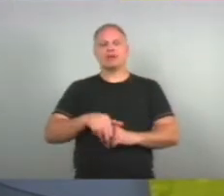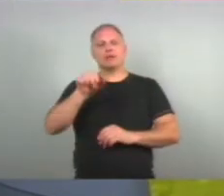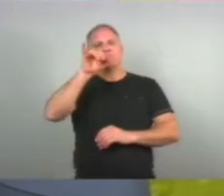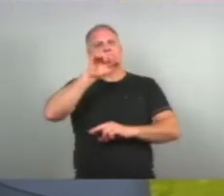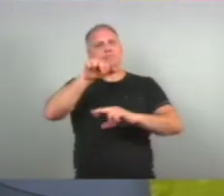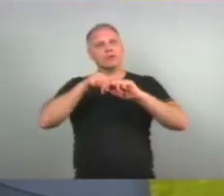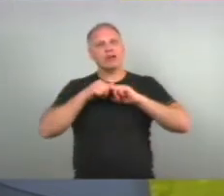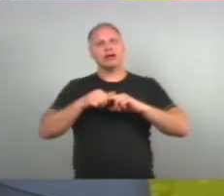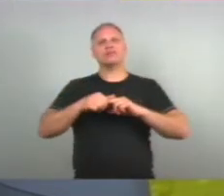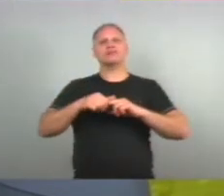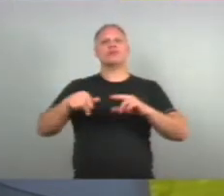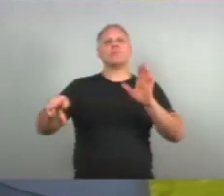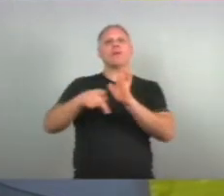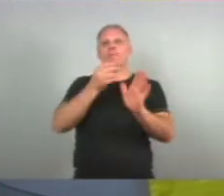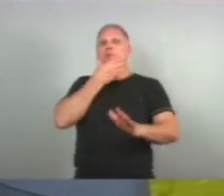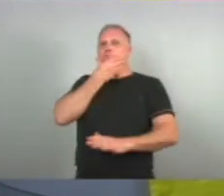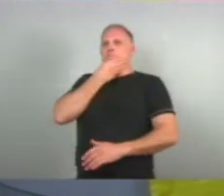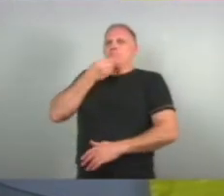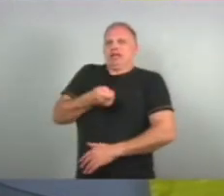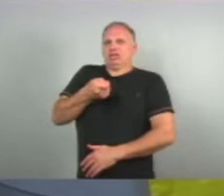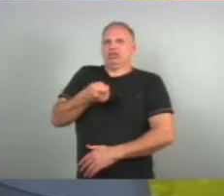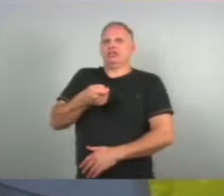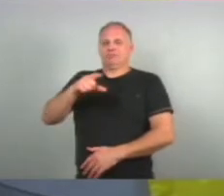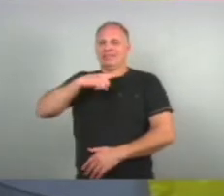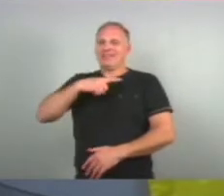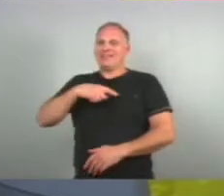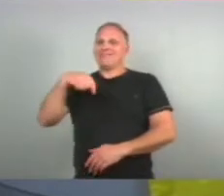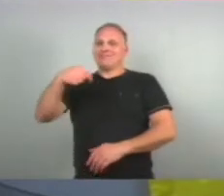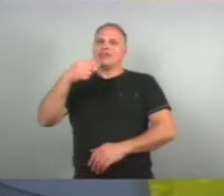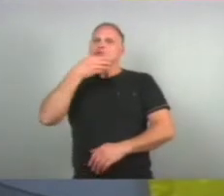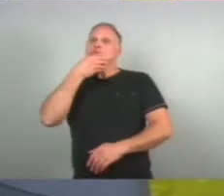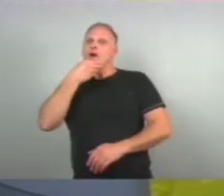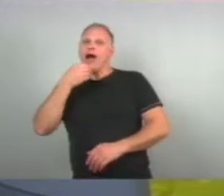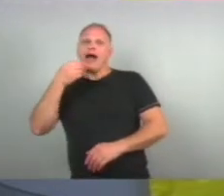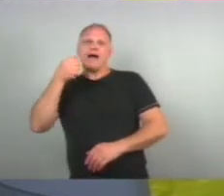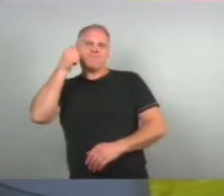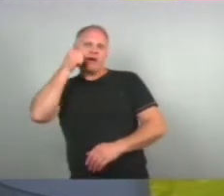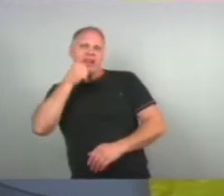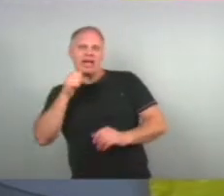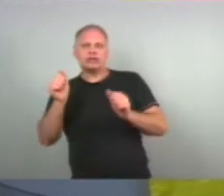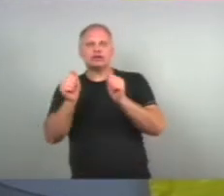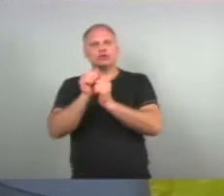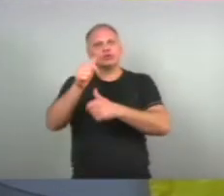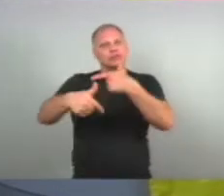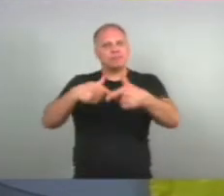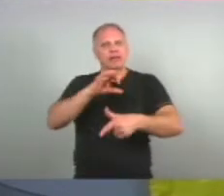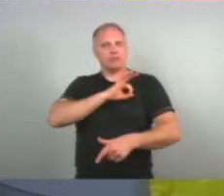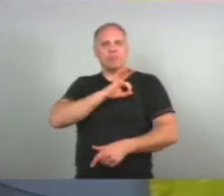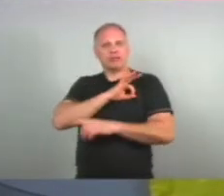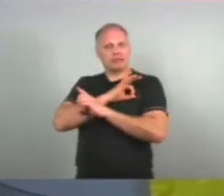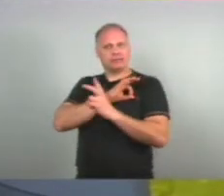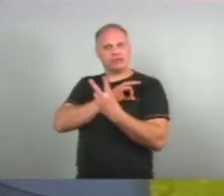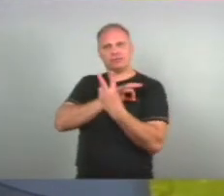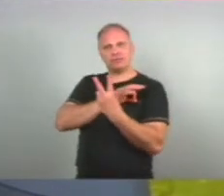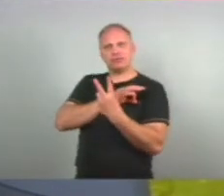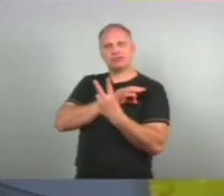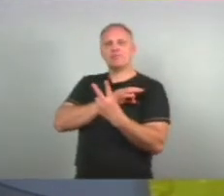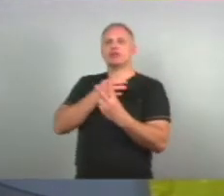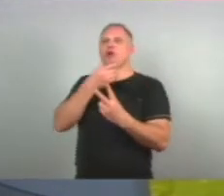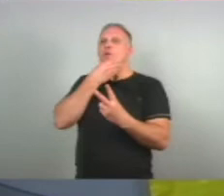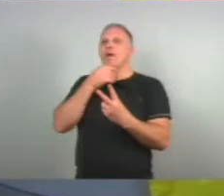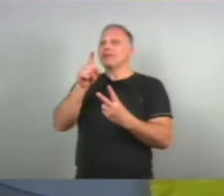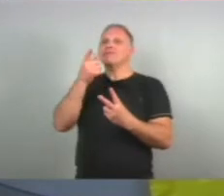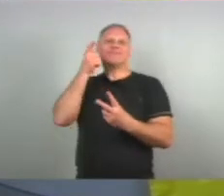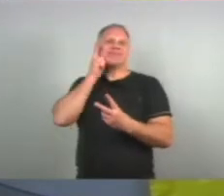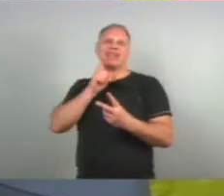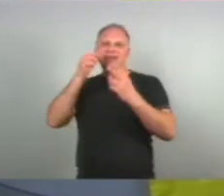Muitas vezes do machismo Que daí a gente vê acontecendo Que se uma mulher atender Lá também Defendendo outra mulher Muitas vezes o cara Que é machista Não